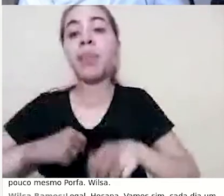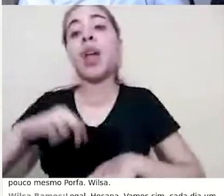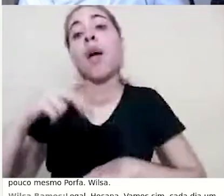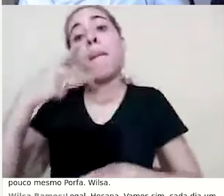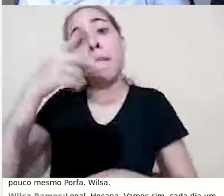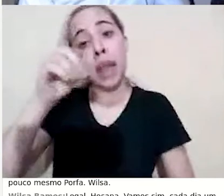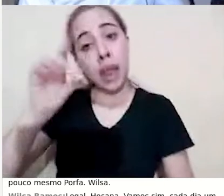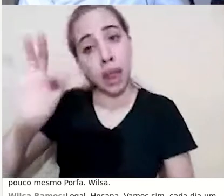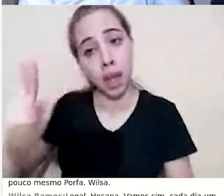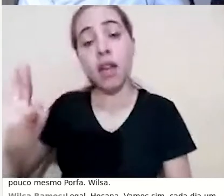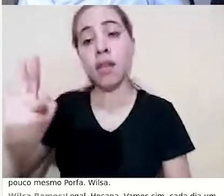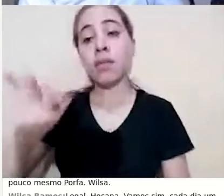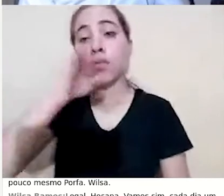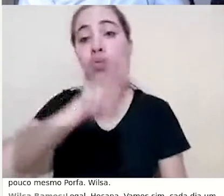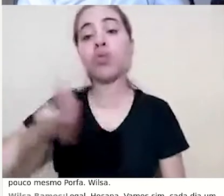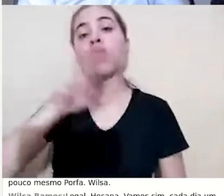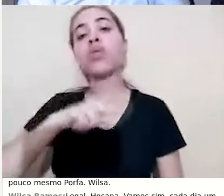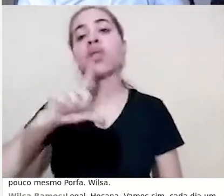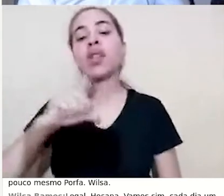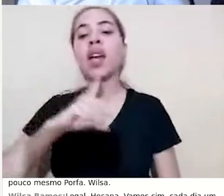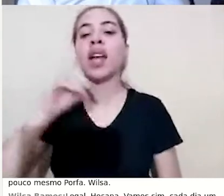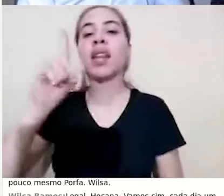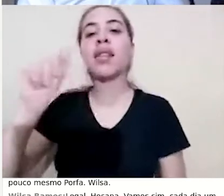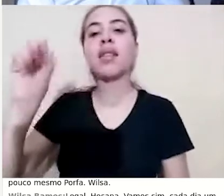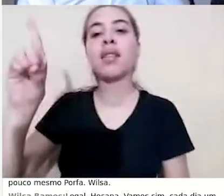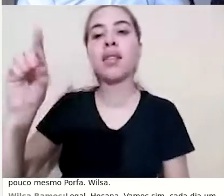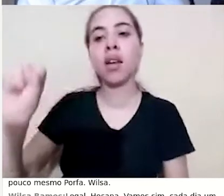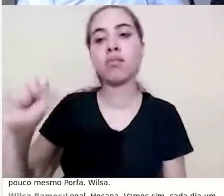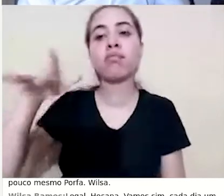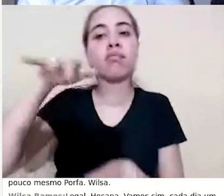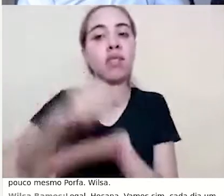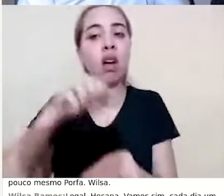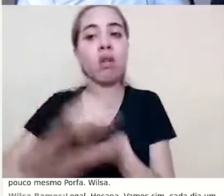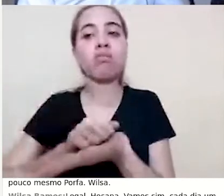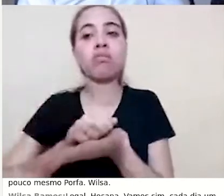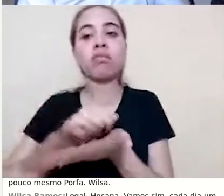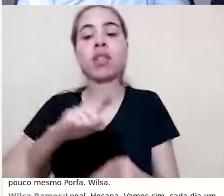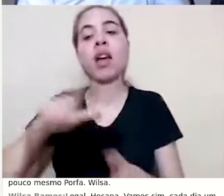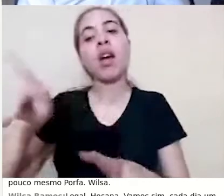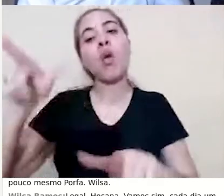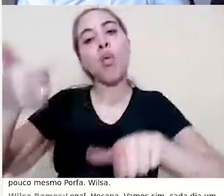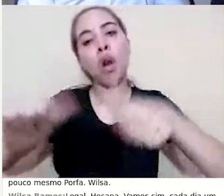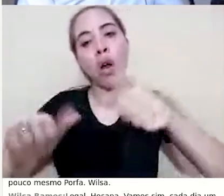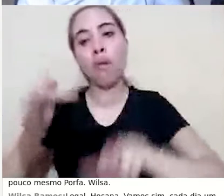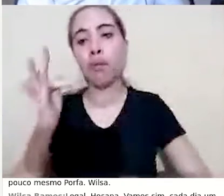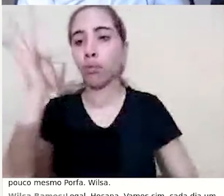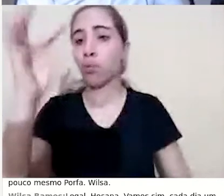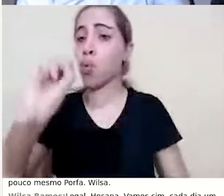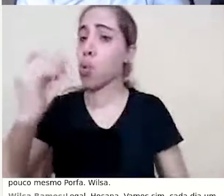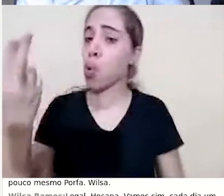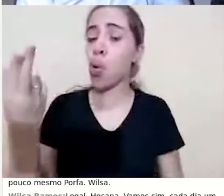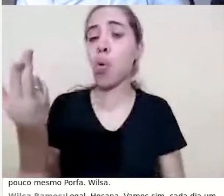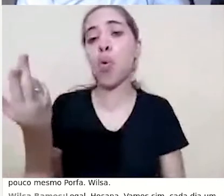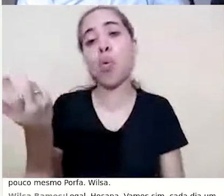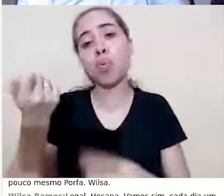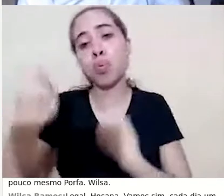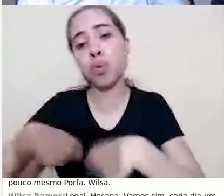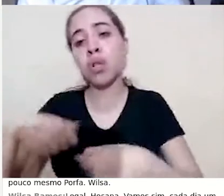posso ter esse dado salvo para uma análise futura ou para geração de relatórios